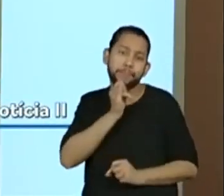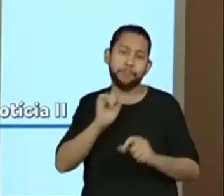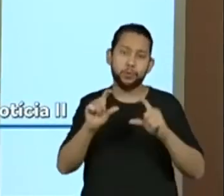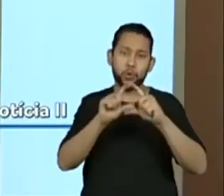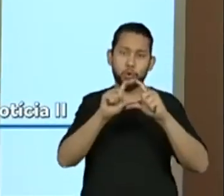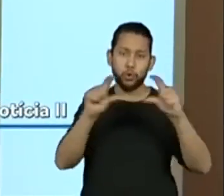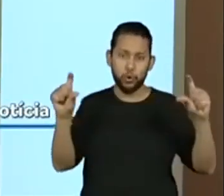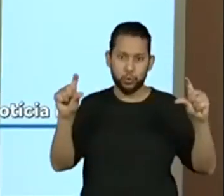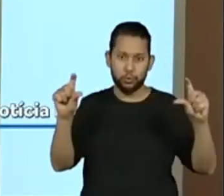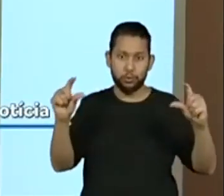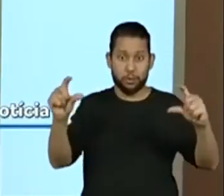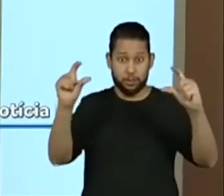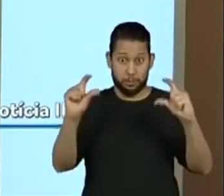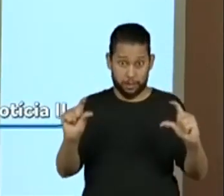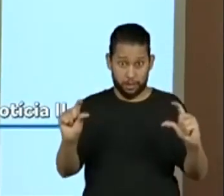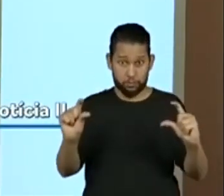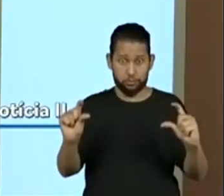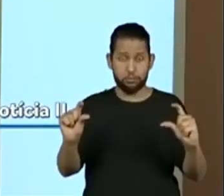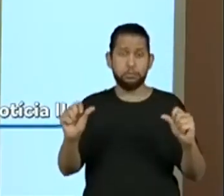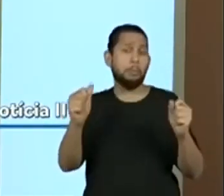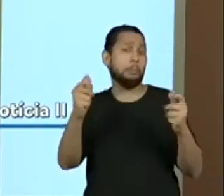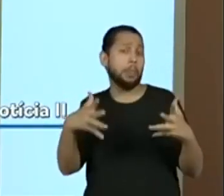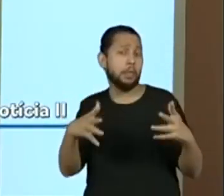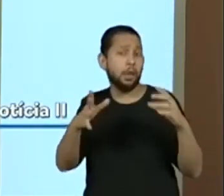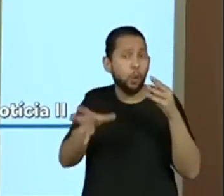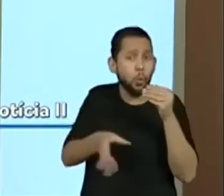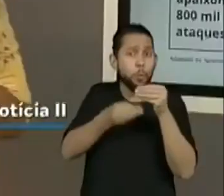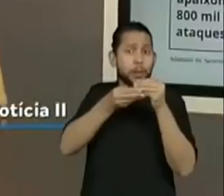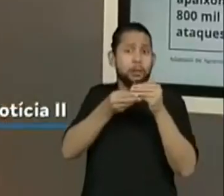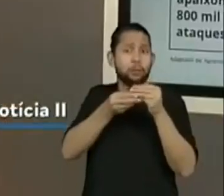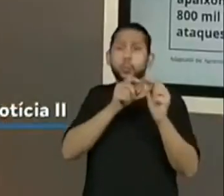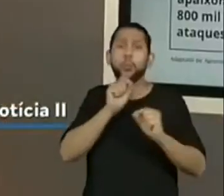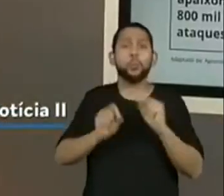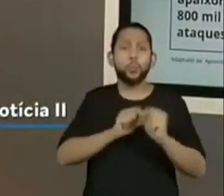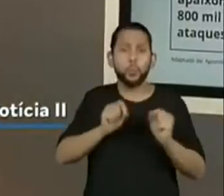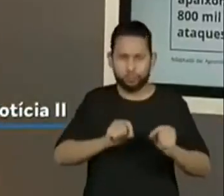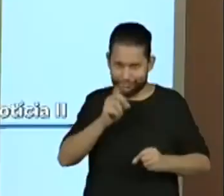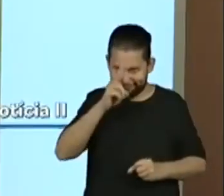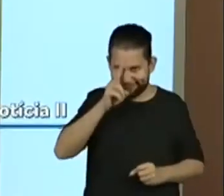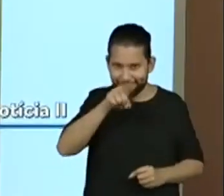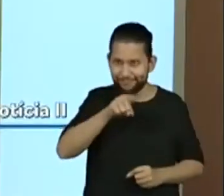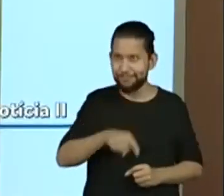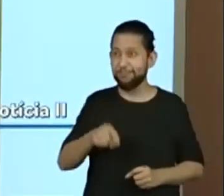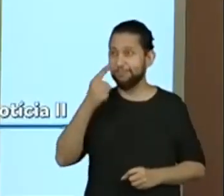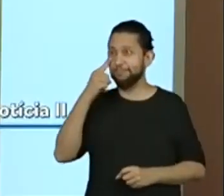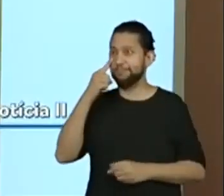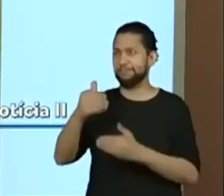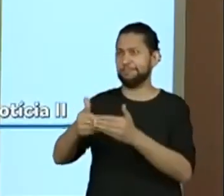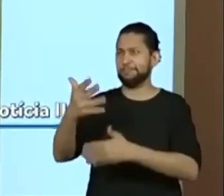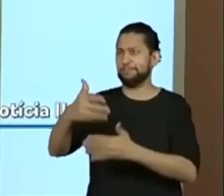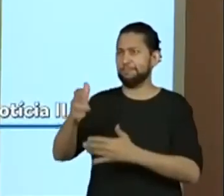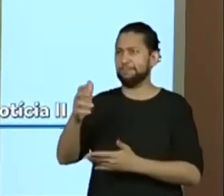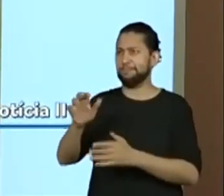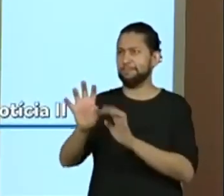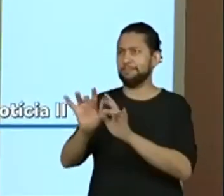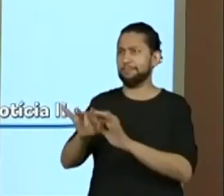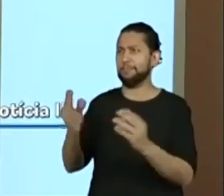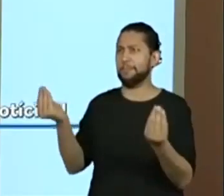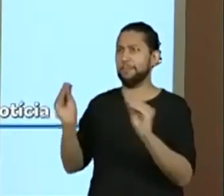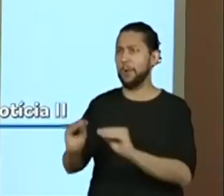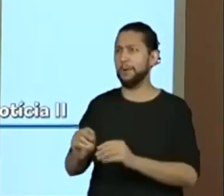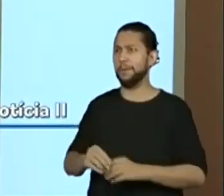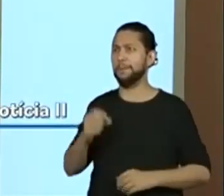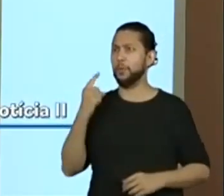título da notícia? E aí, será que eles lembram? Eu acho que eles lembram. Vou escrever no chat já. Quer ver, ó? Um,